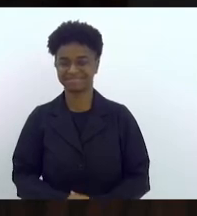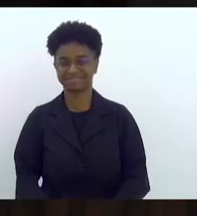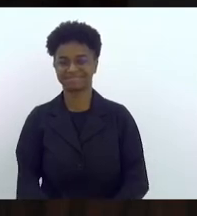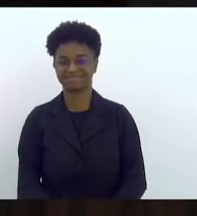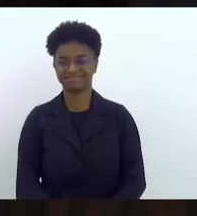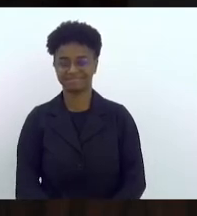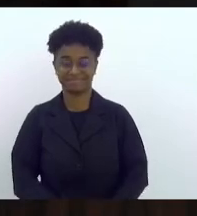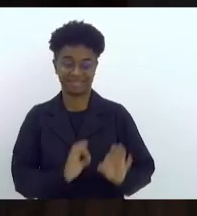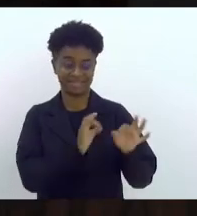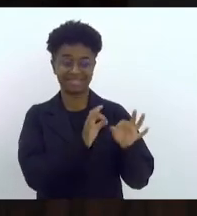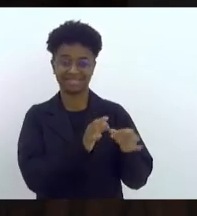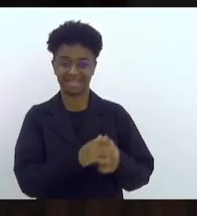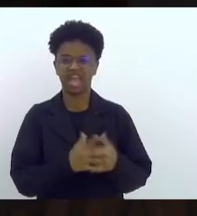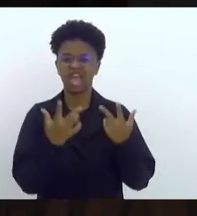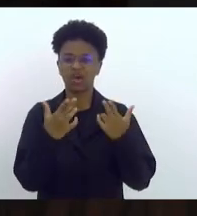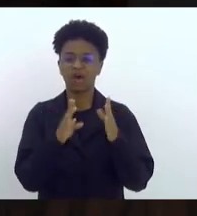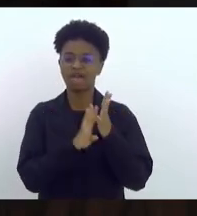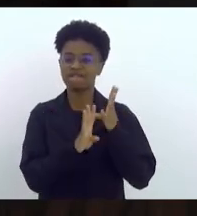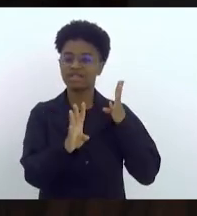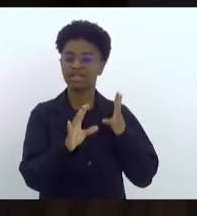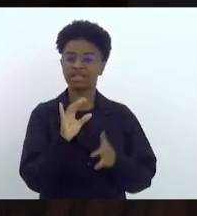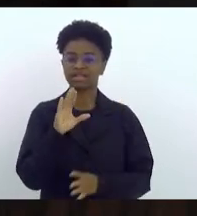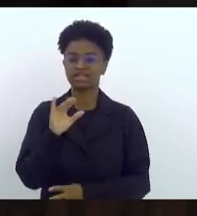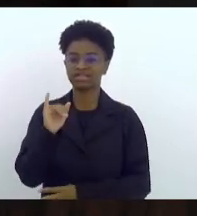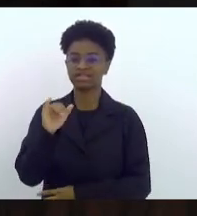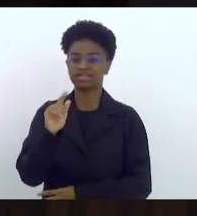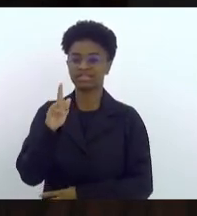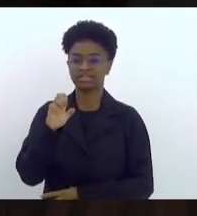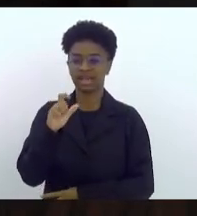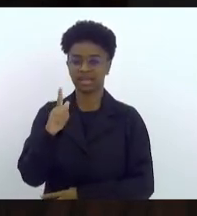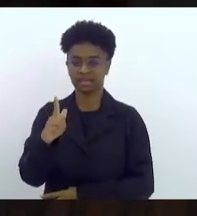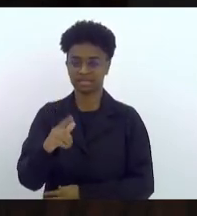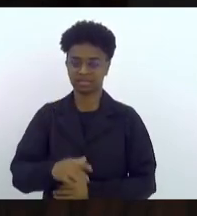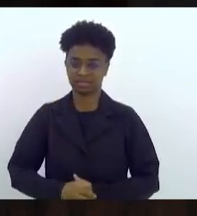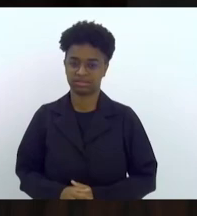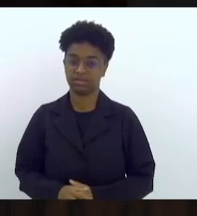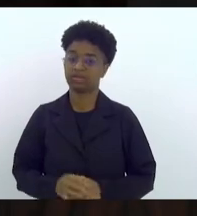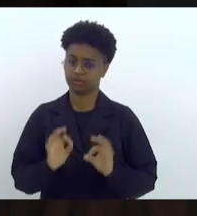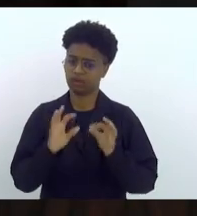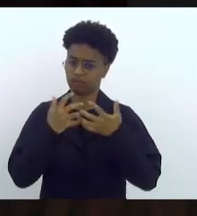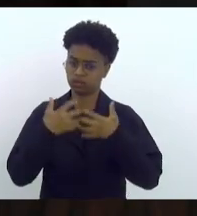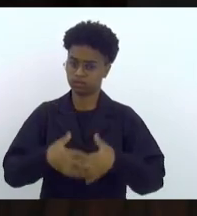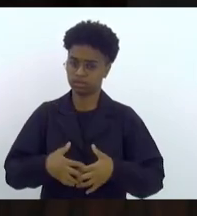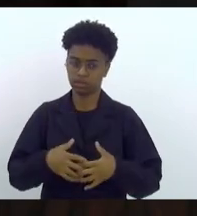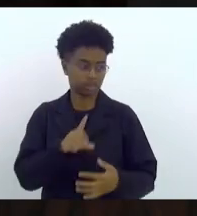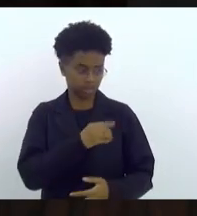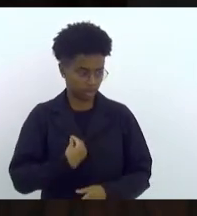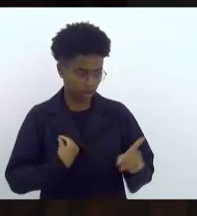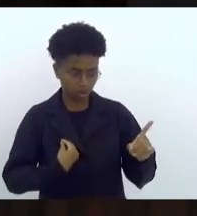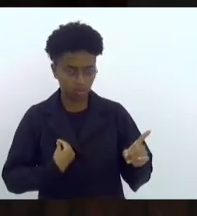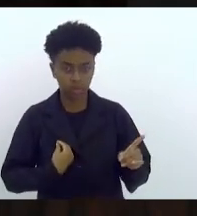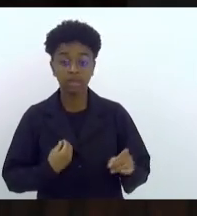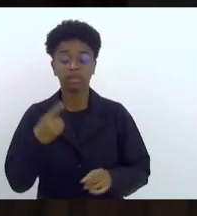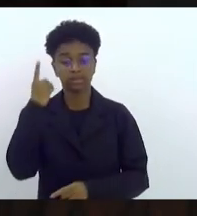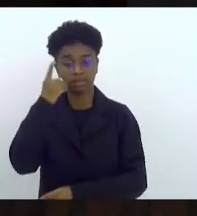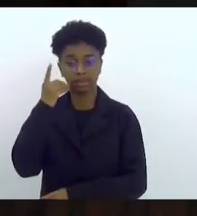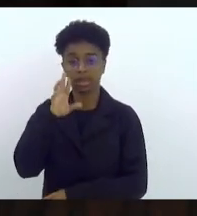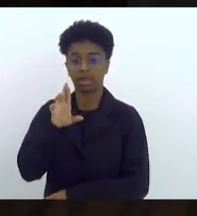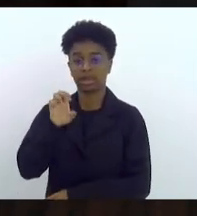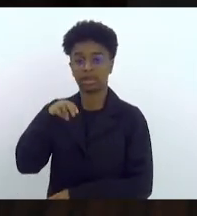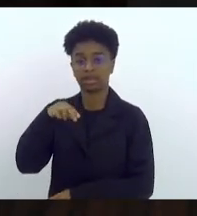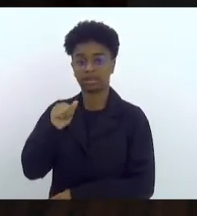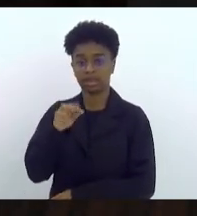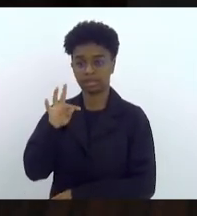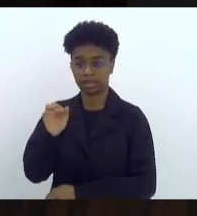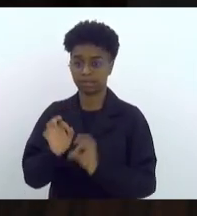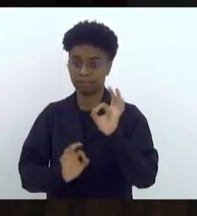Está certo. É igual a fila do X-REG aqui. Está funcionando. Não está? Então, deputada Renata Souza prepara a